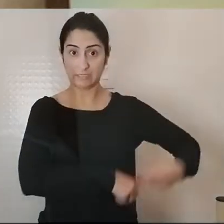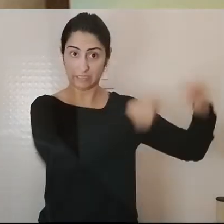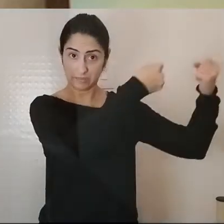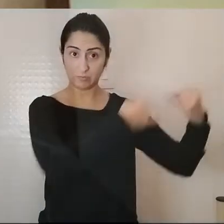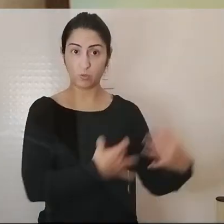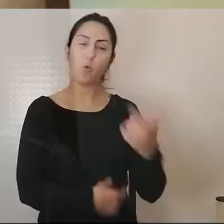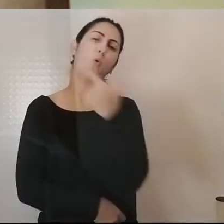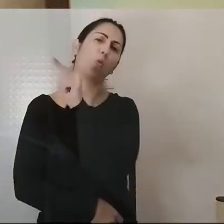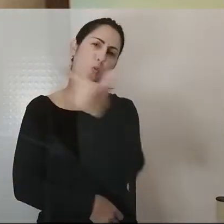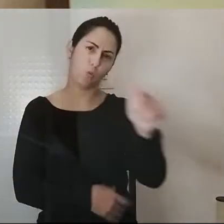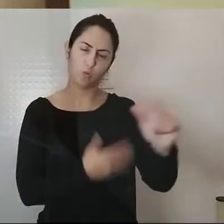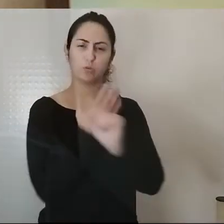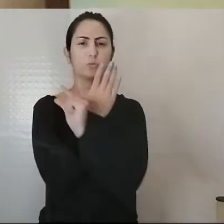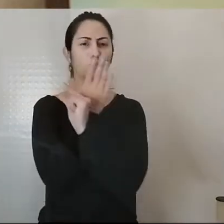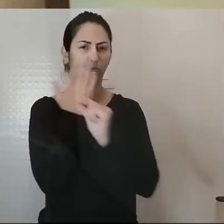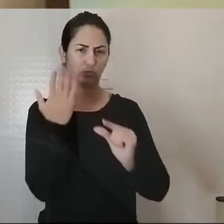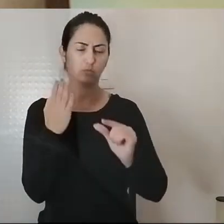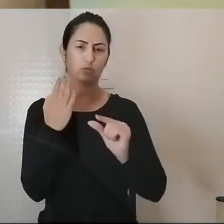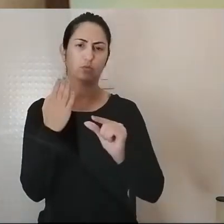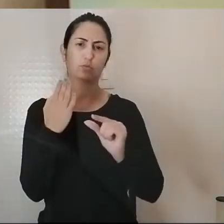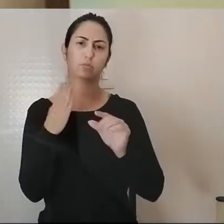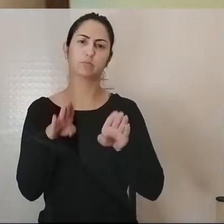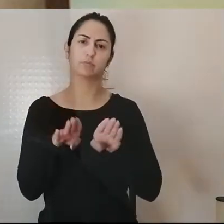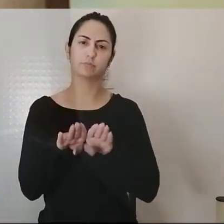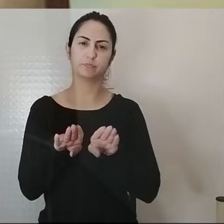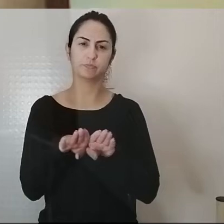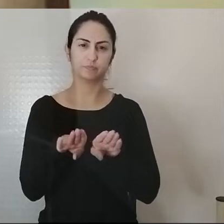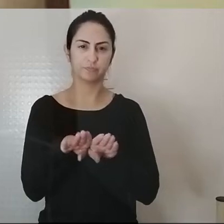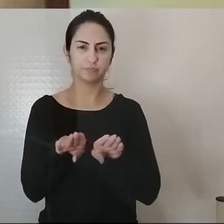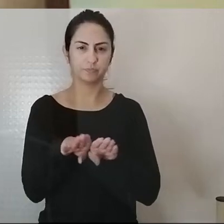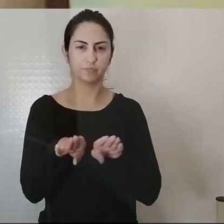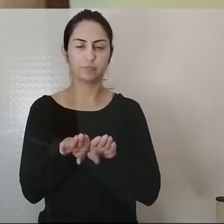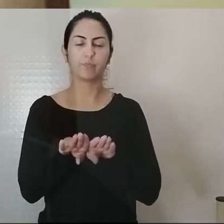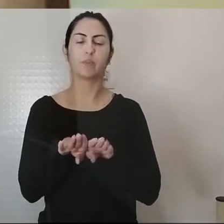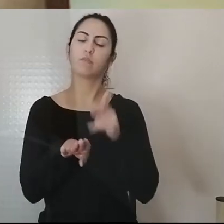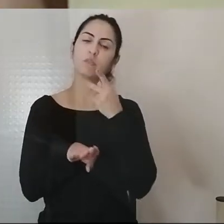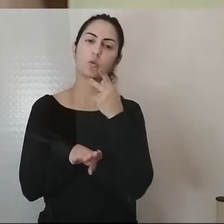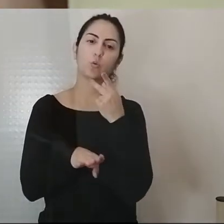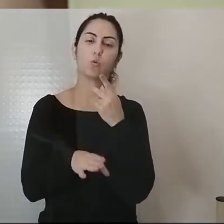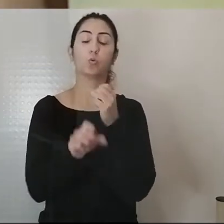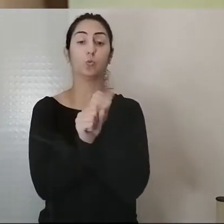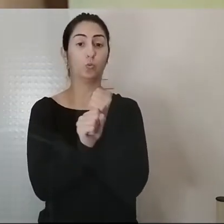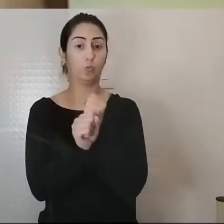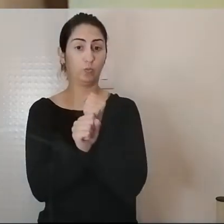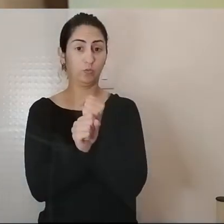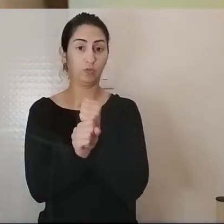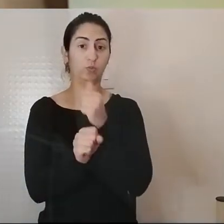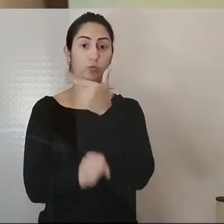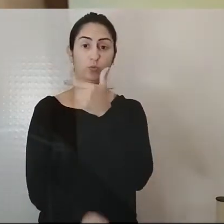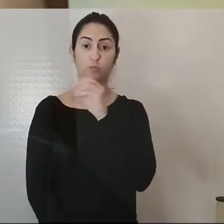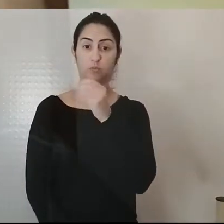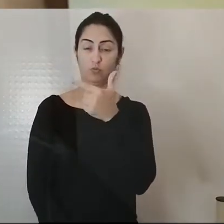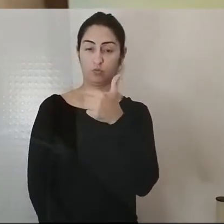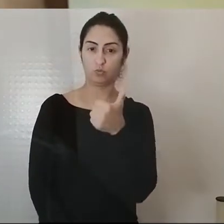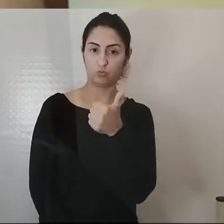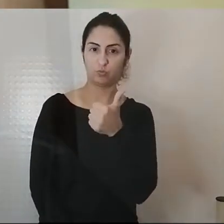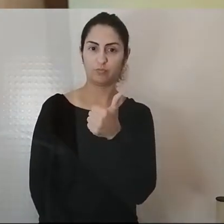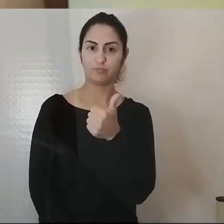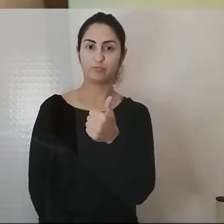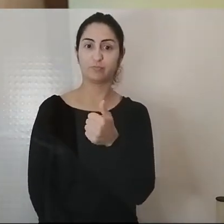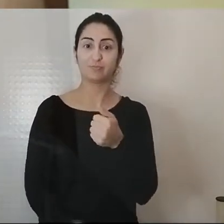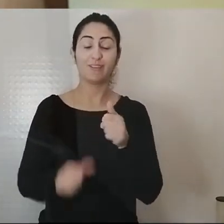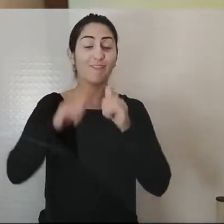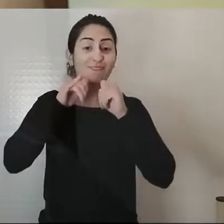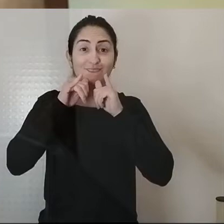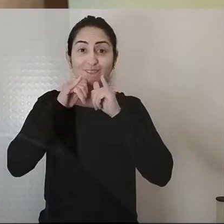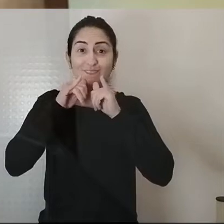outros autores, como Moria Genou, em 2021, alerta sobre a necessidade de